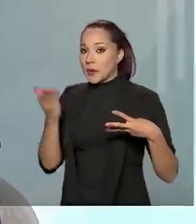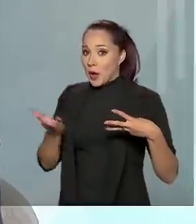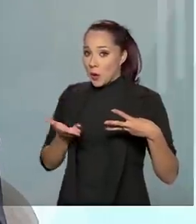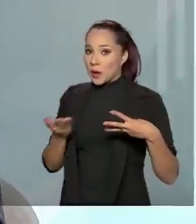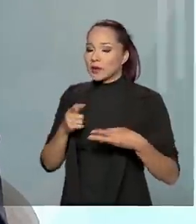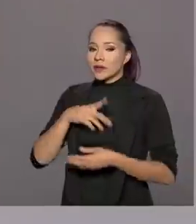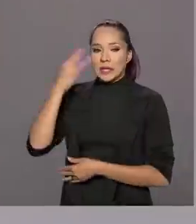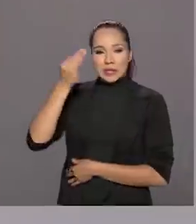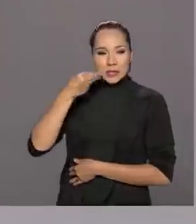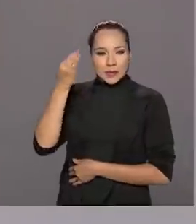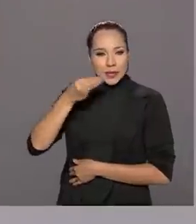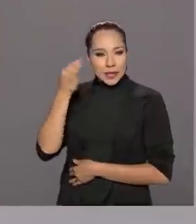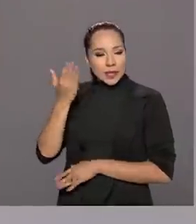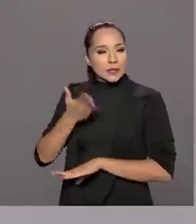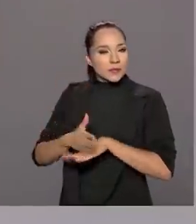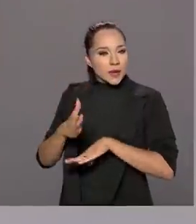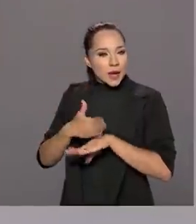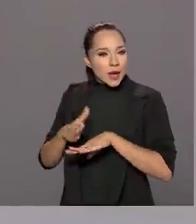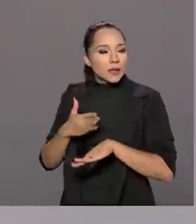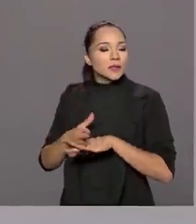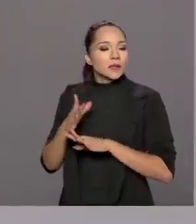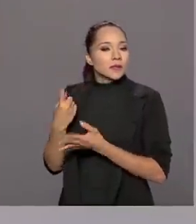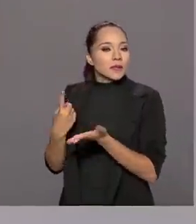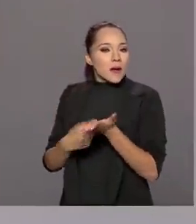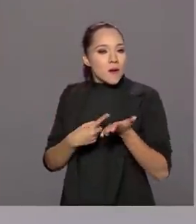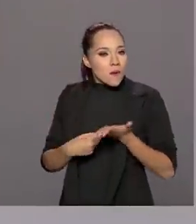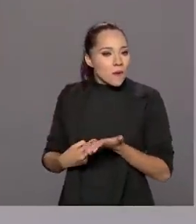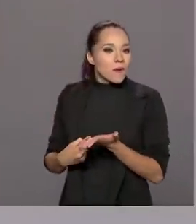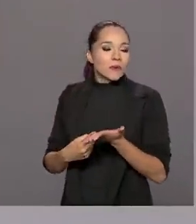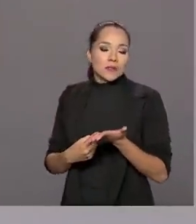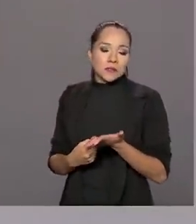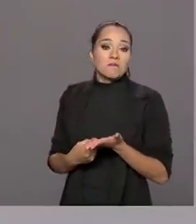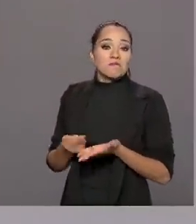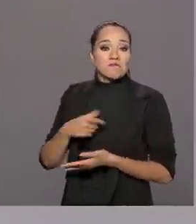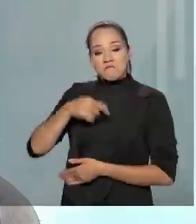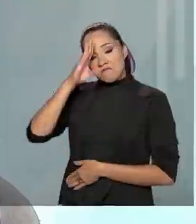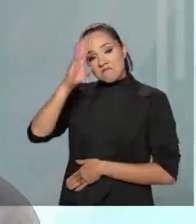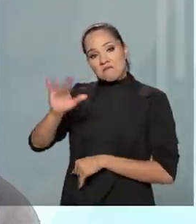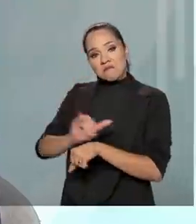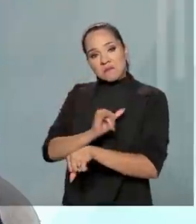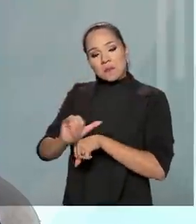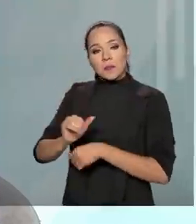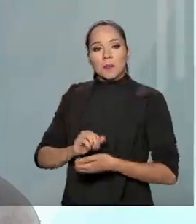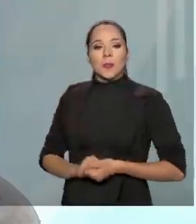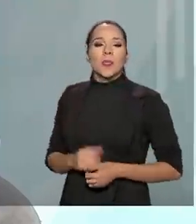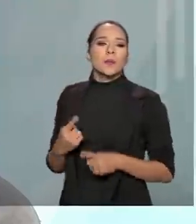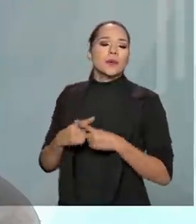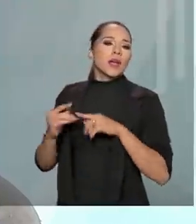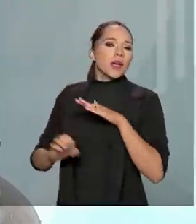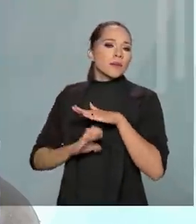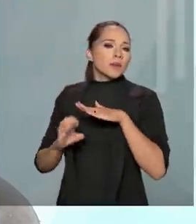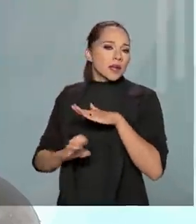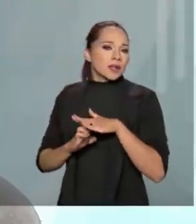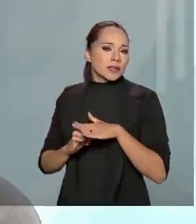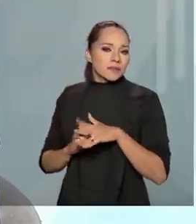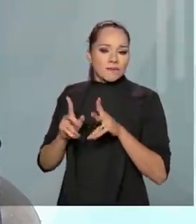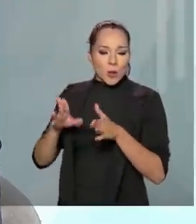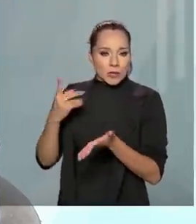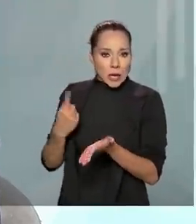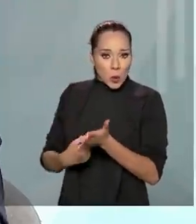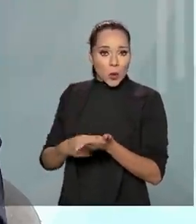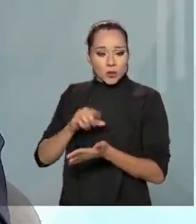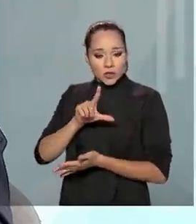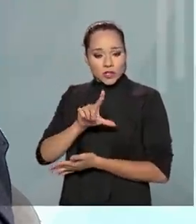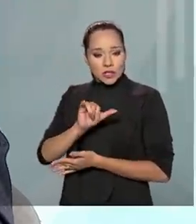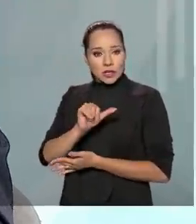que tem experiências práticas, esses acordos, eles têm sido uma principal ferramenta, porque a empresa, no caso dos acordos de leniência,